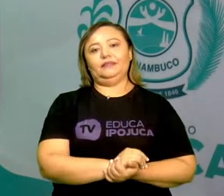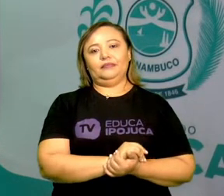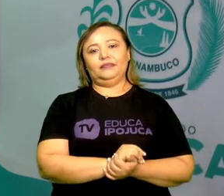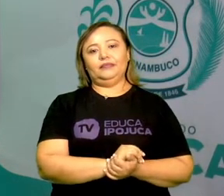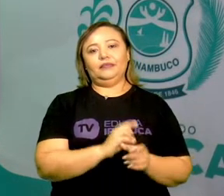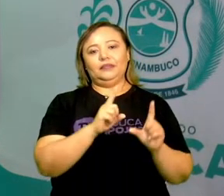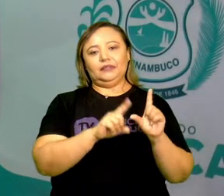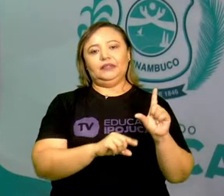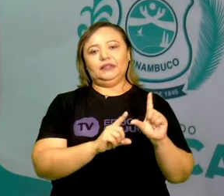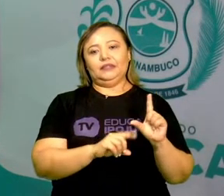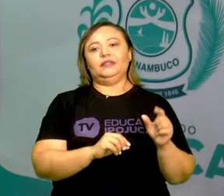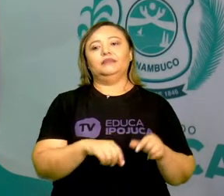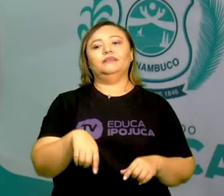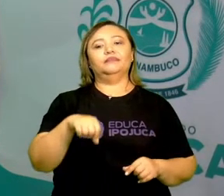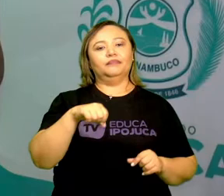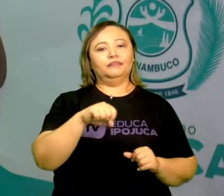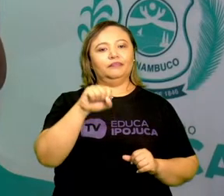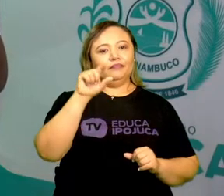com letra maiúscula.